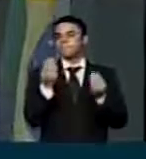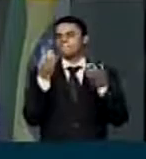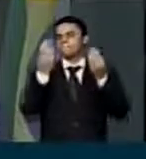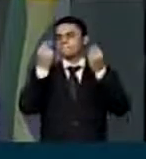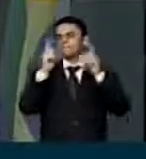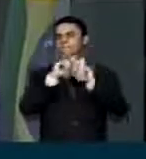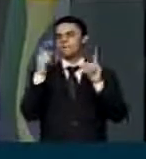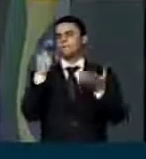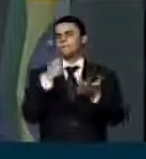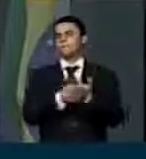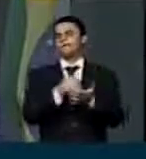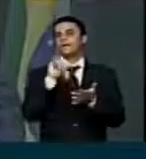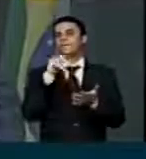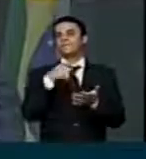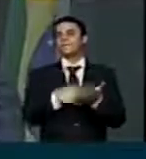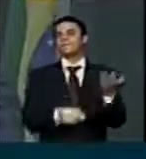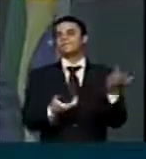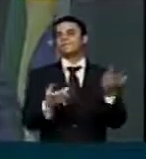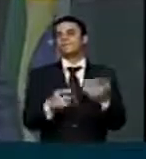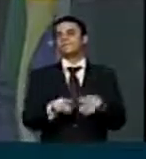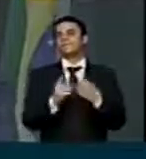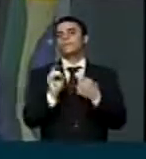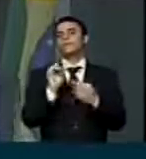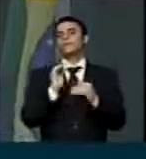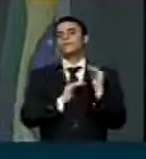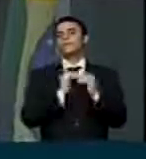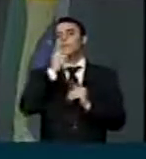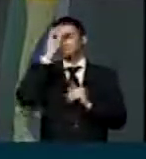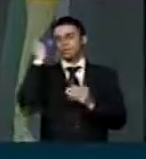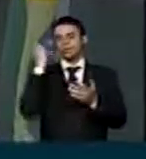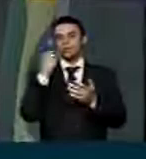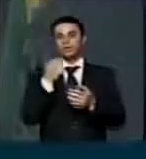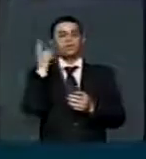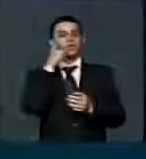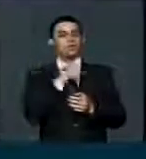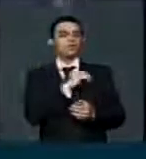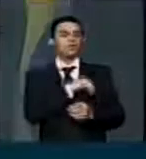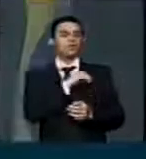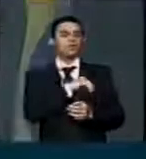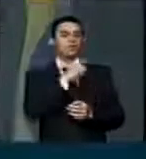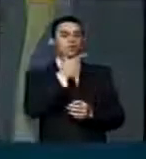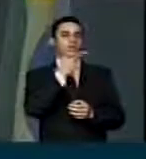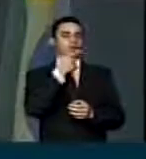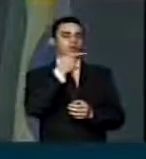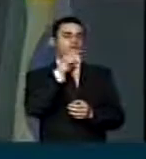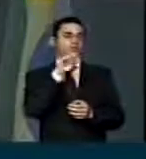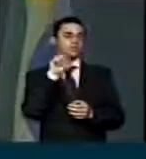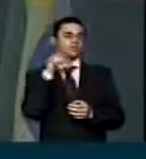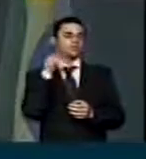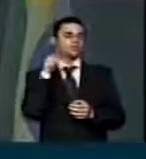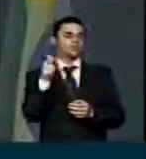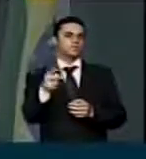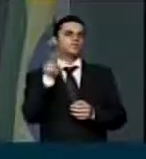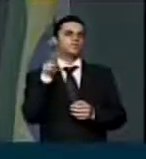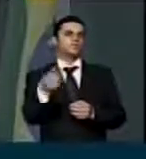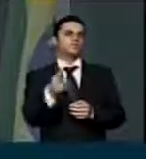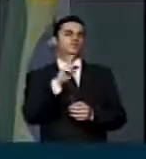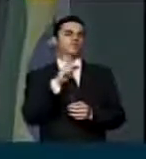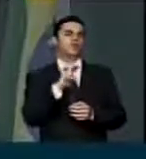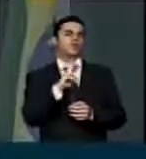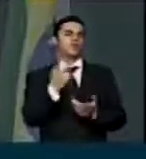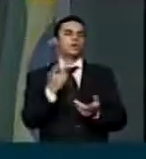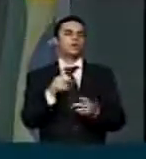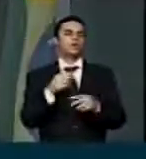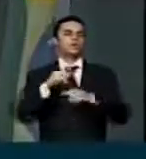pagam imposto no Brasil, é trabalhador que ganha 1.800 reais, trabalhador que ganha 2.000 reais, que trabalhou a vida inteira